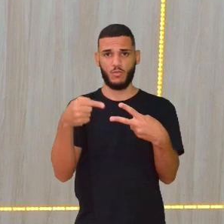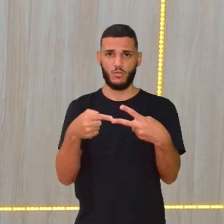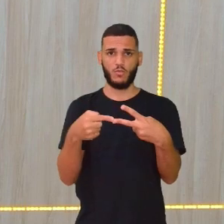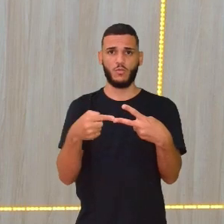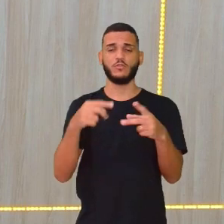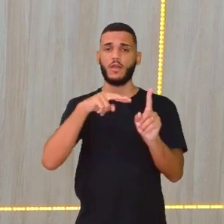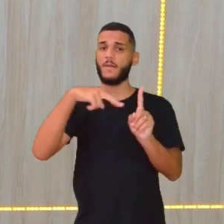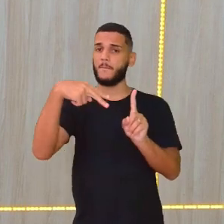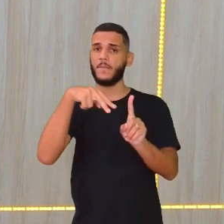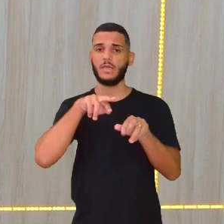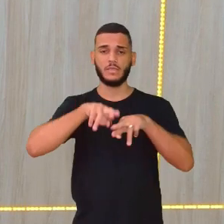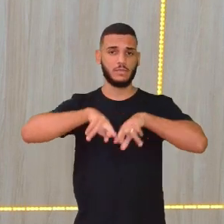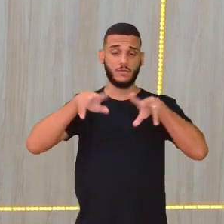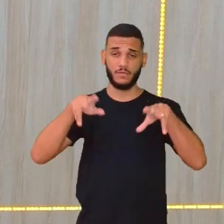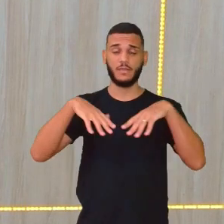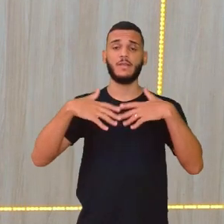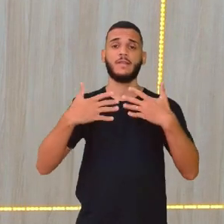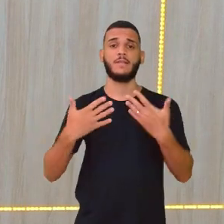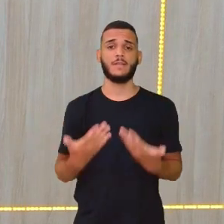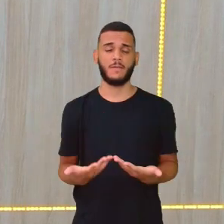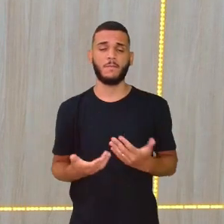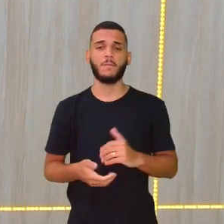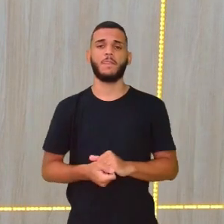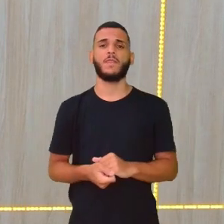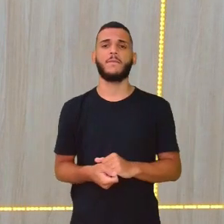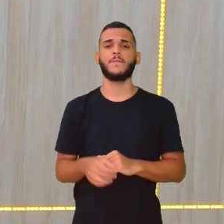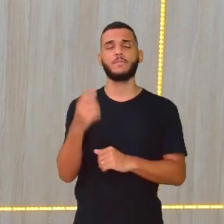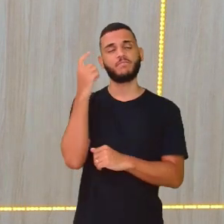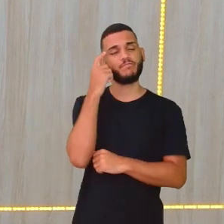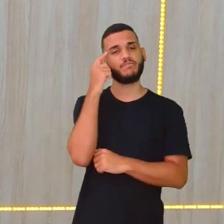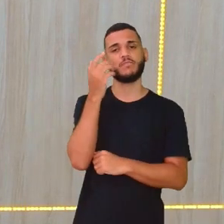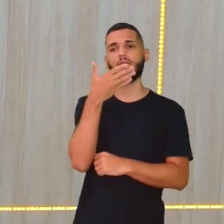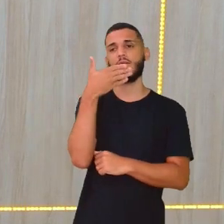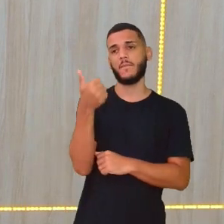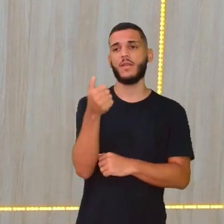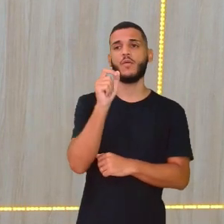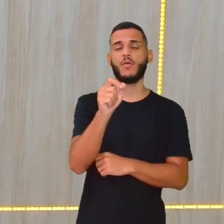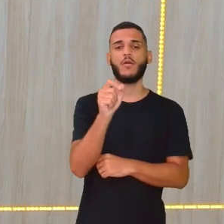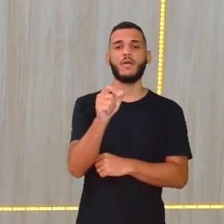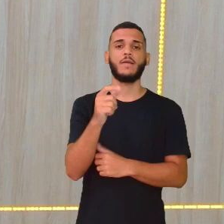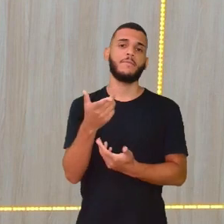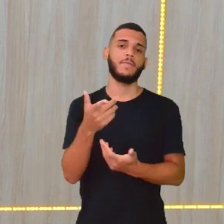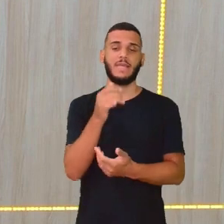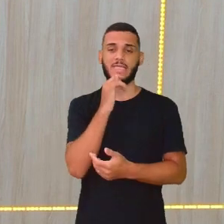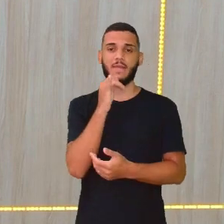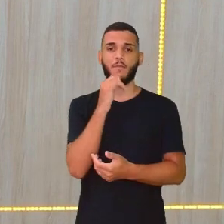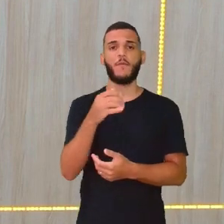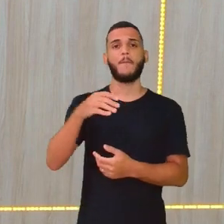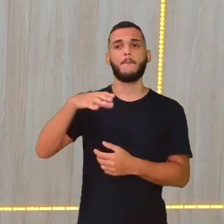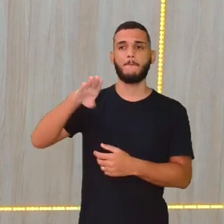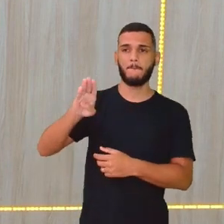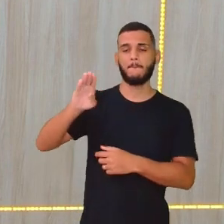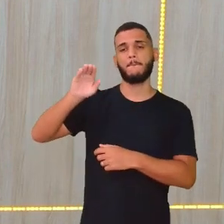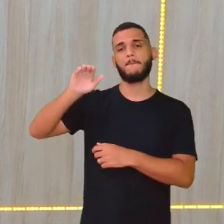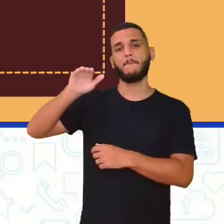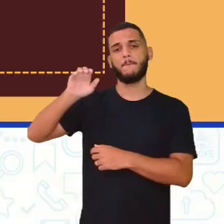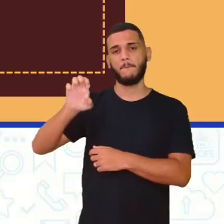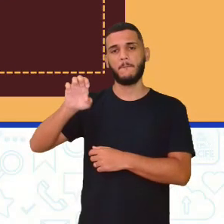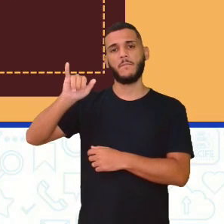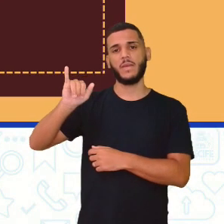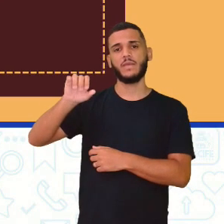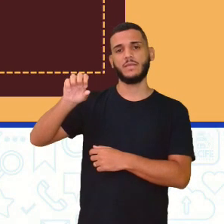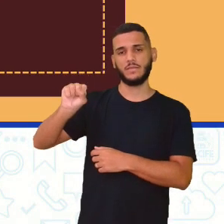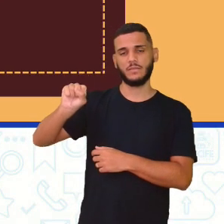diferentes. E aí, gente, para pensar melhor, a gente tem o baseball, né? Que é algo mais